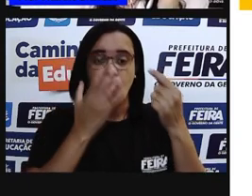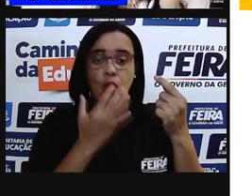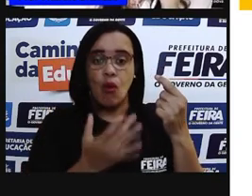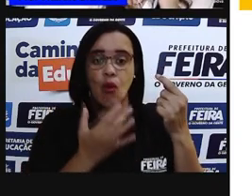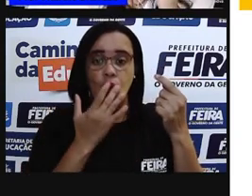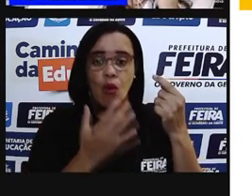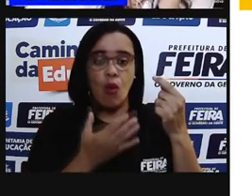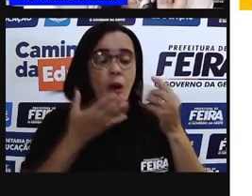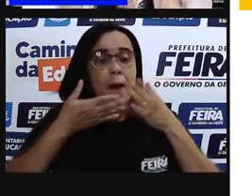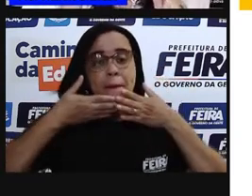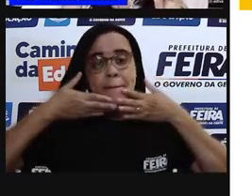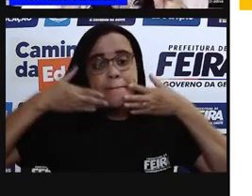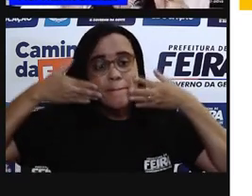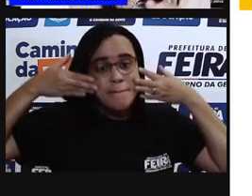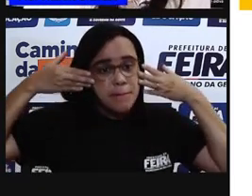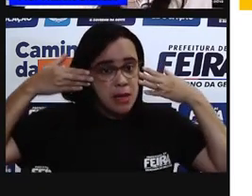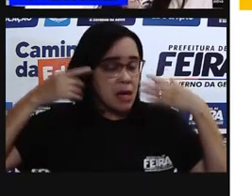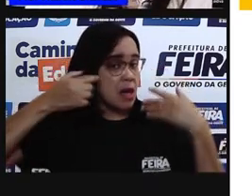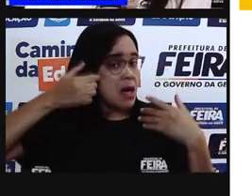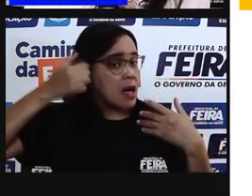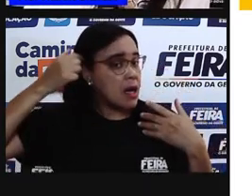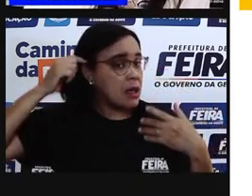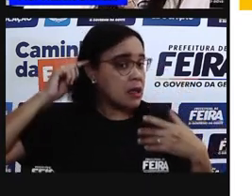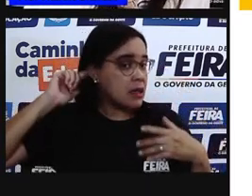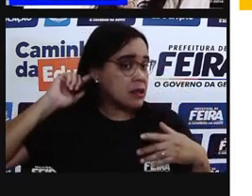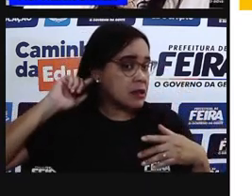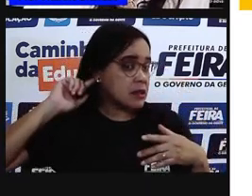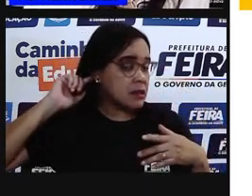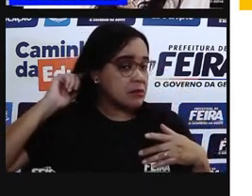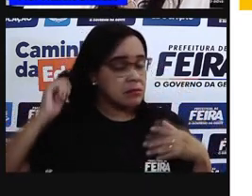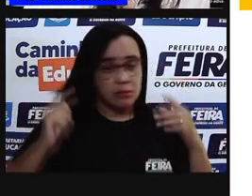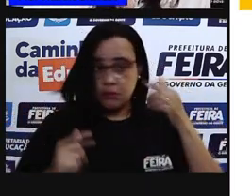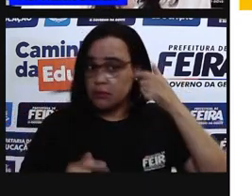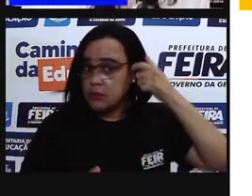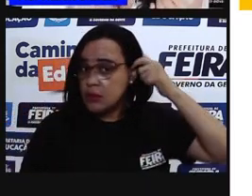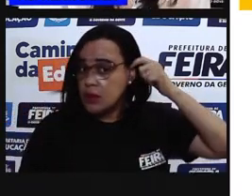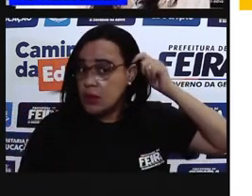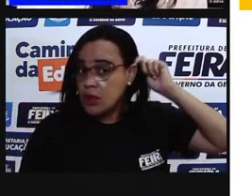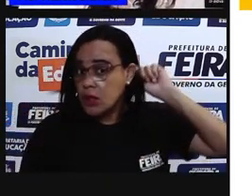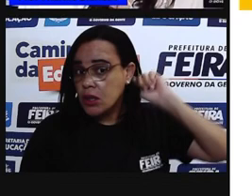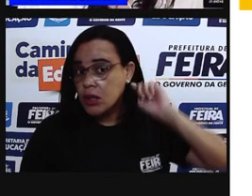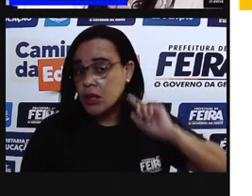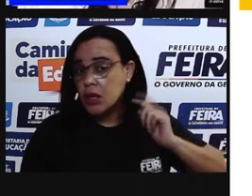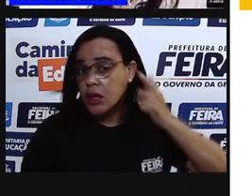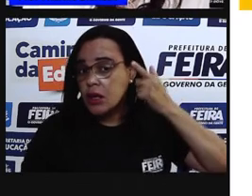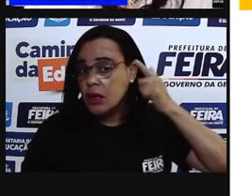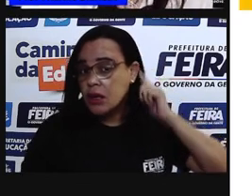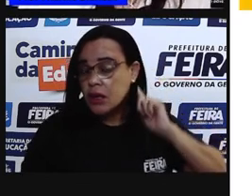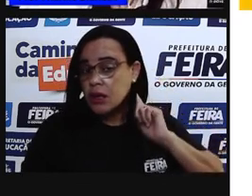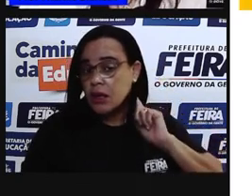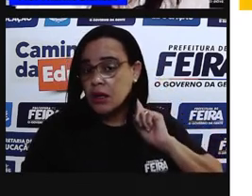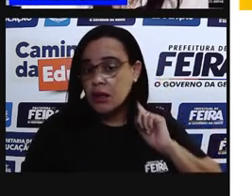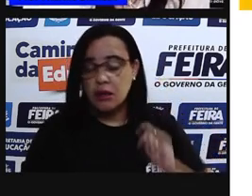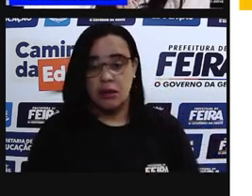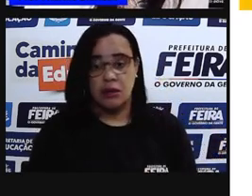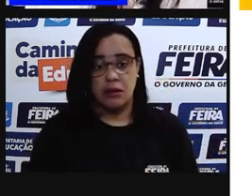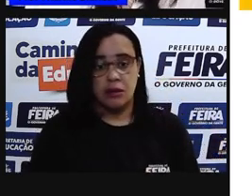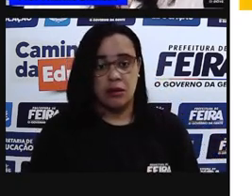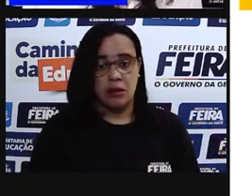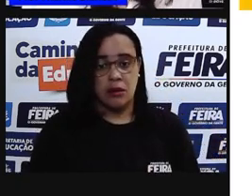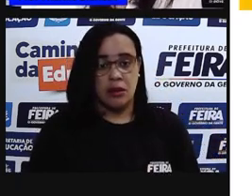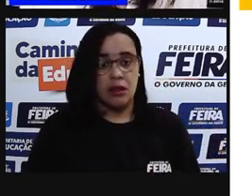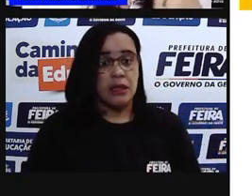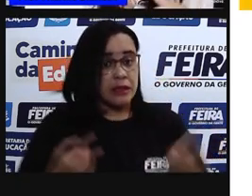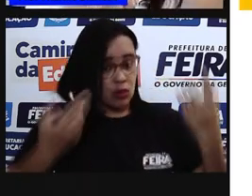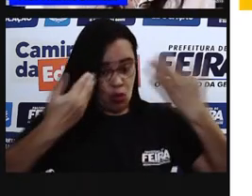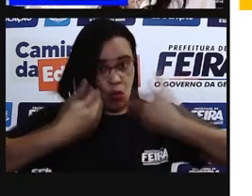boca, o lóbulo da minha orelha. Vai ser a formação dos meus órgãos